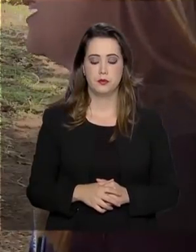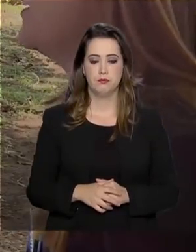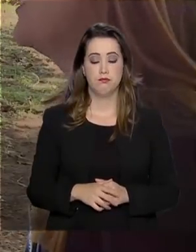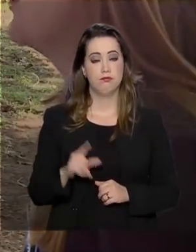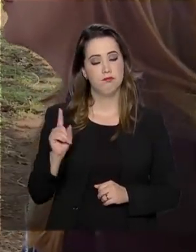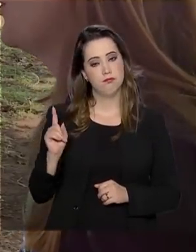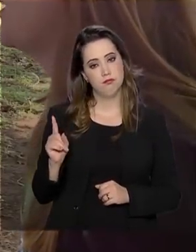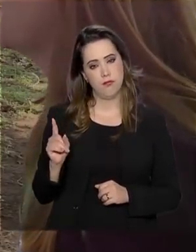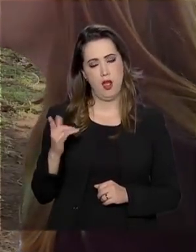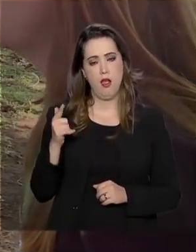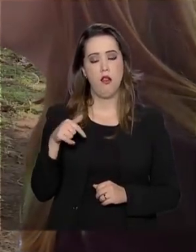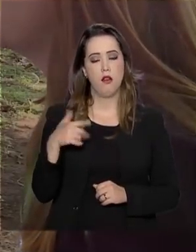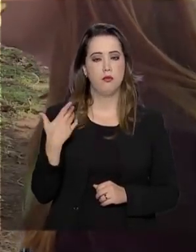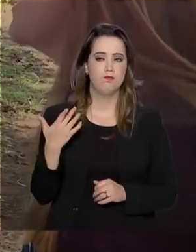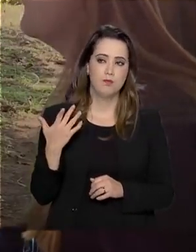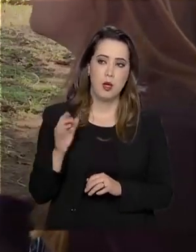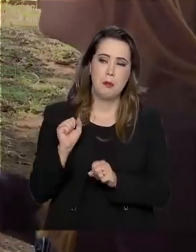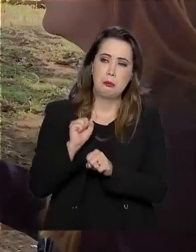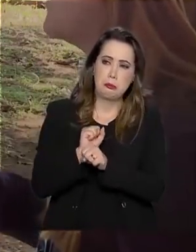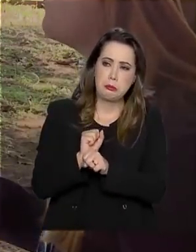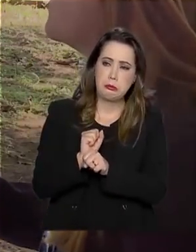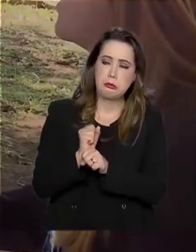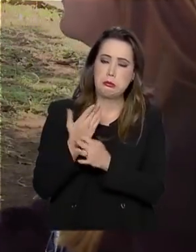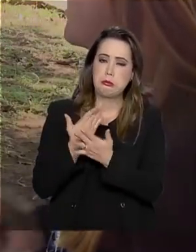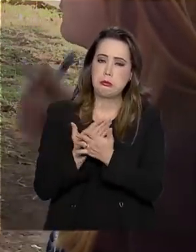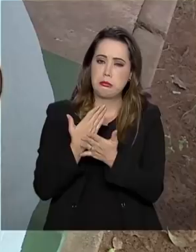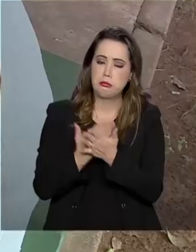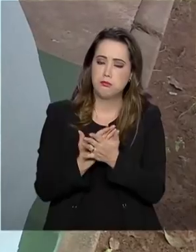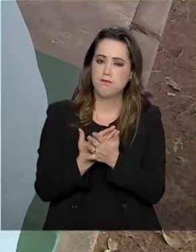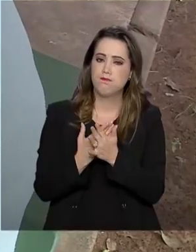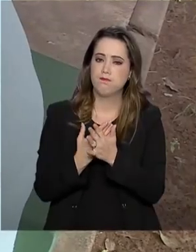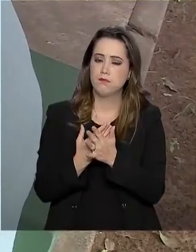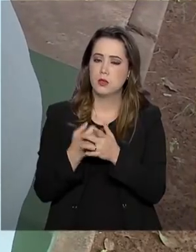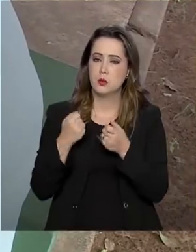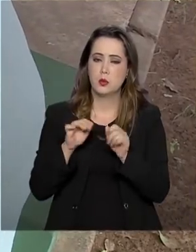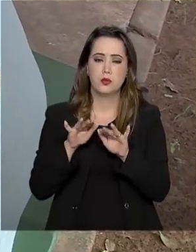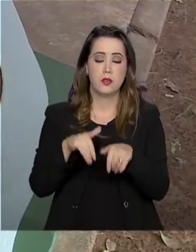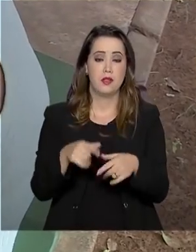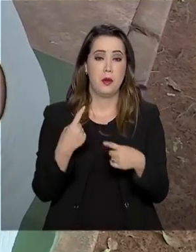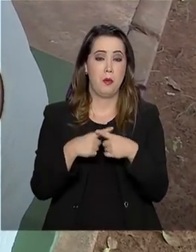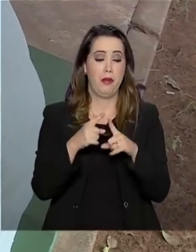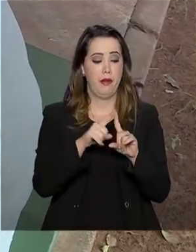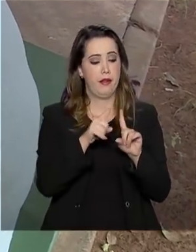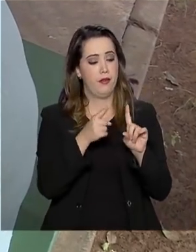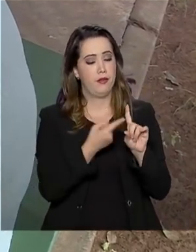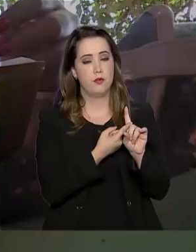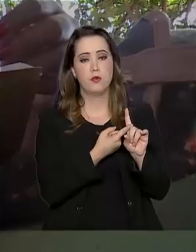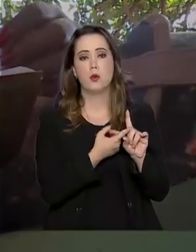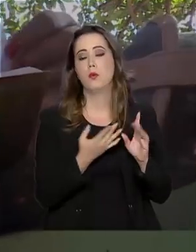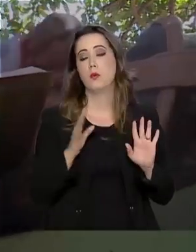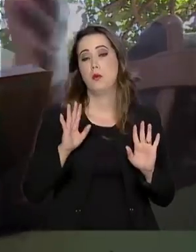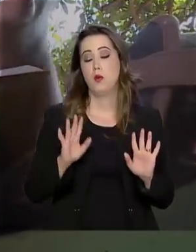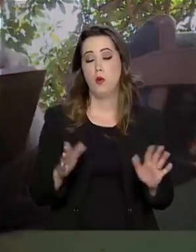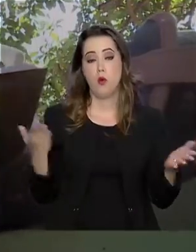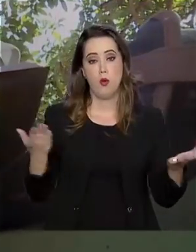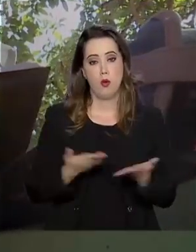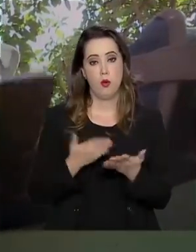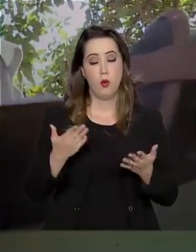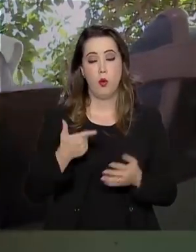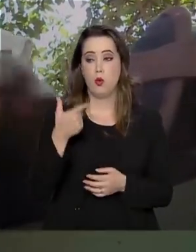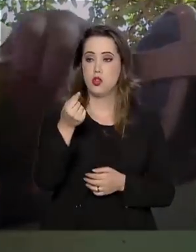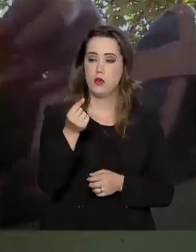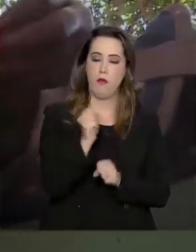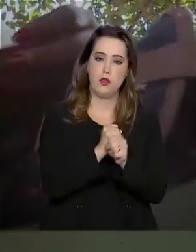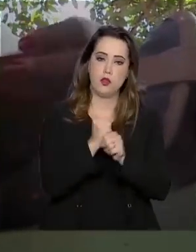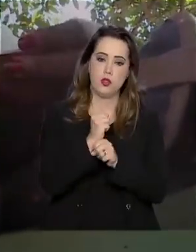Fernanda deixou de estudar no primeiro ano do ensino médio por causa de uma gravidez não programada. Hoje, com 20